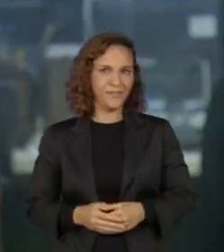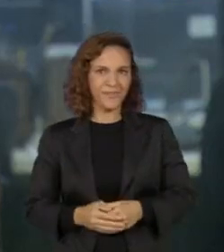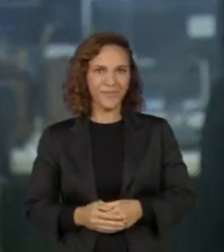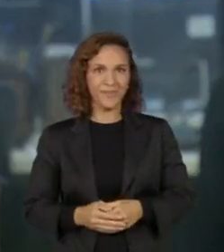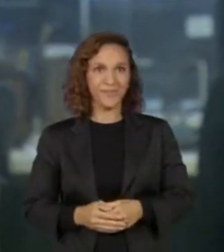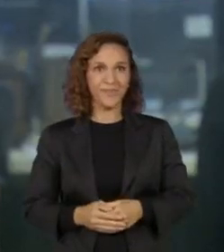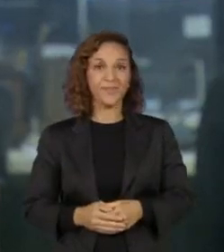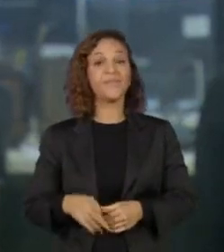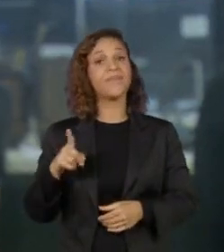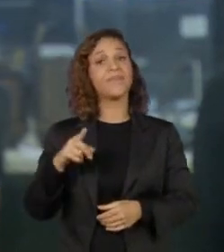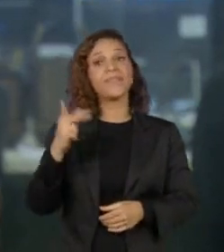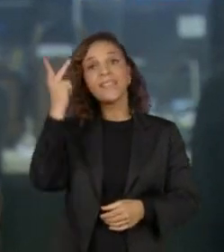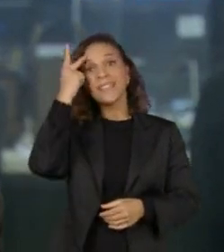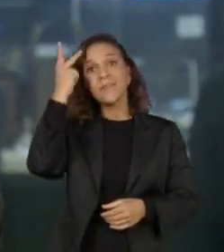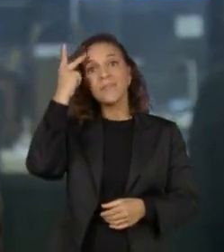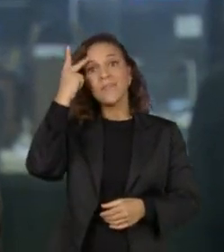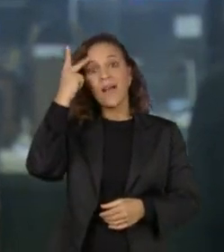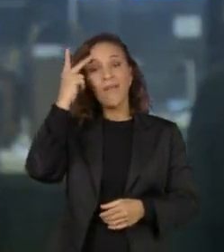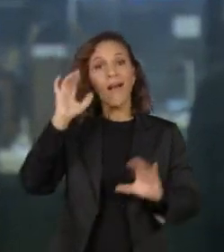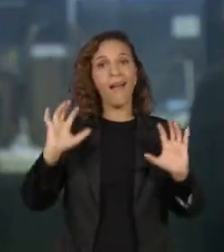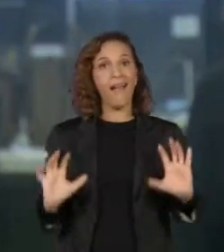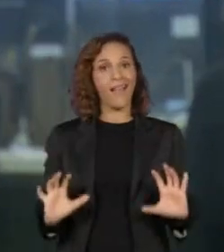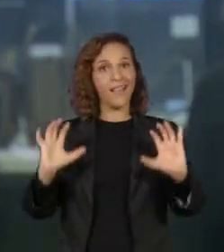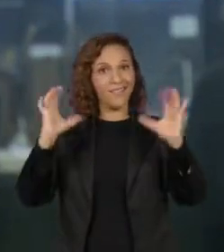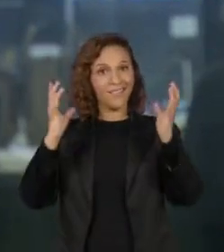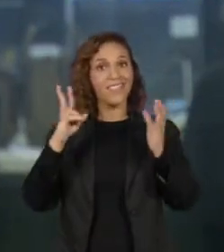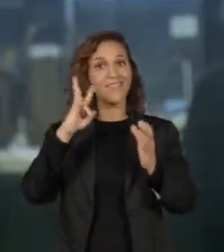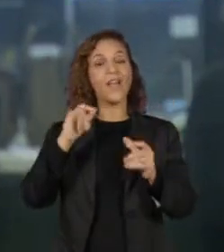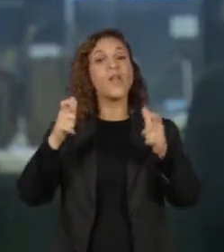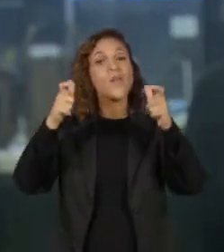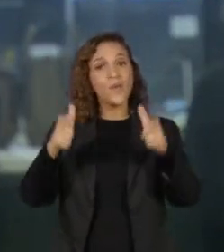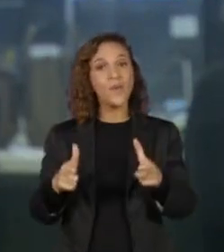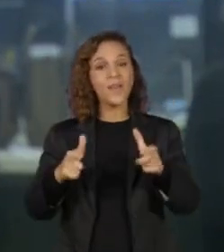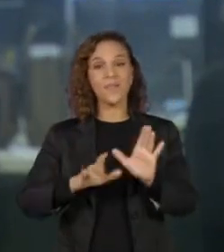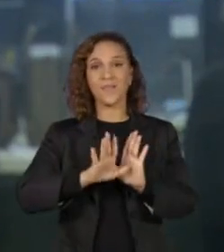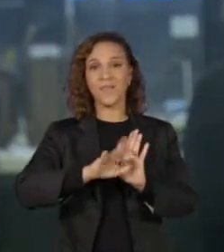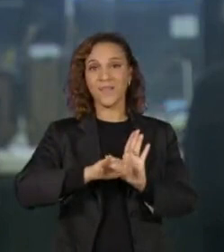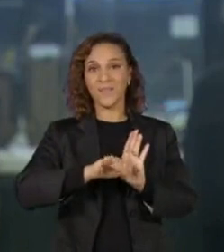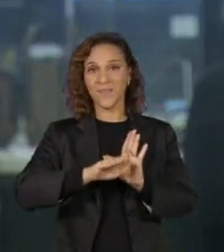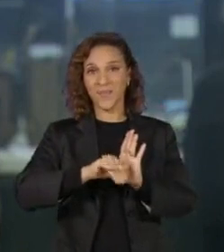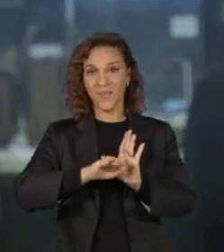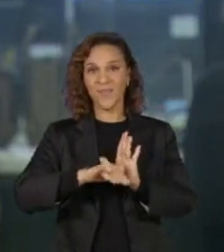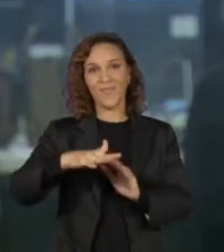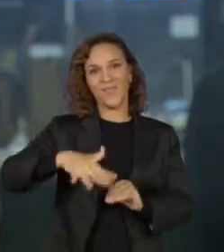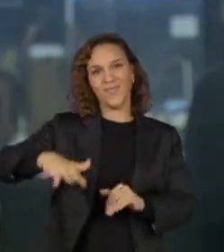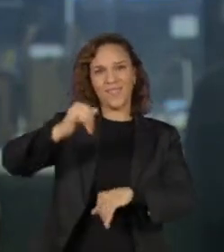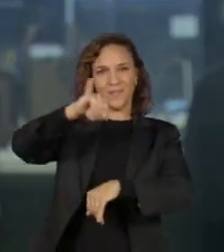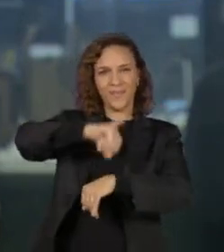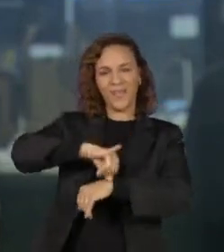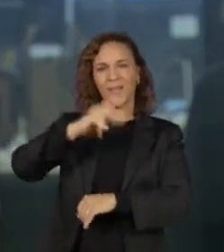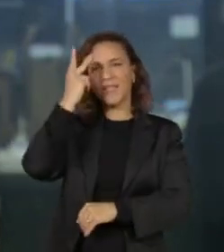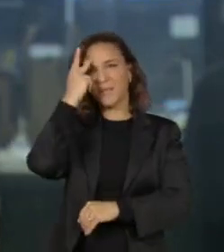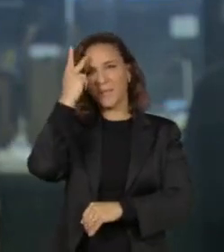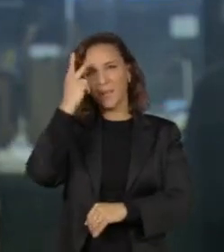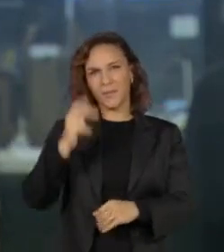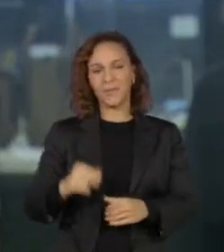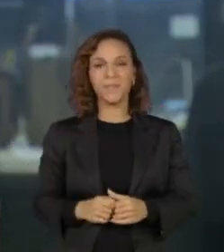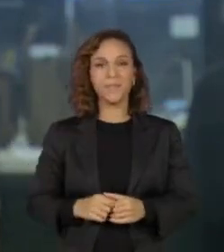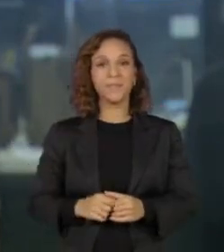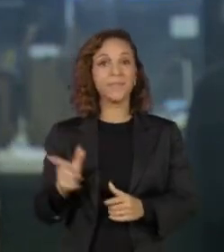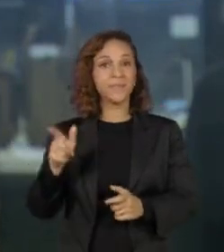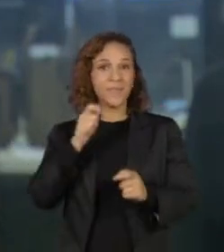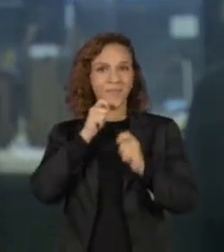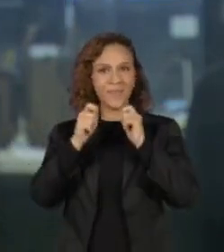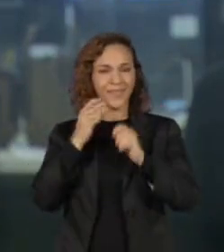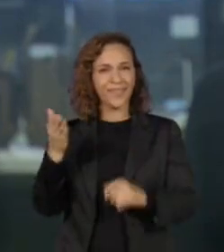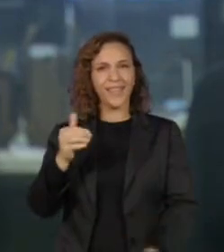O aniversário de São Paulo vai ser com festa no Vale do Anhangabaú, na região central da capital paulista. A repórter